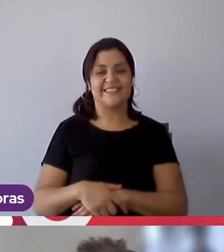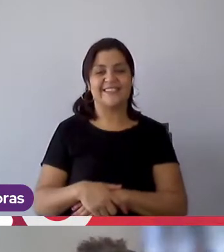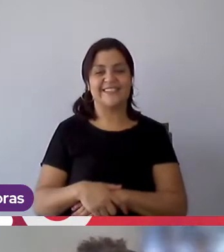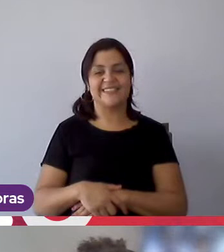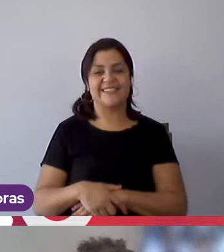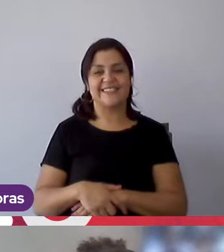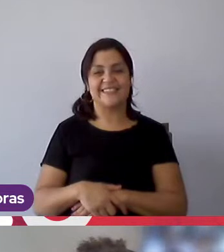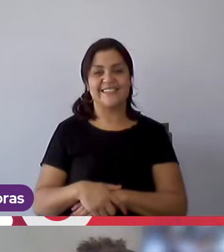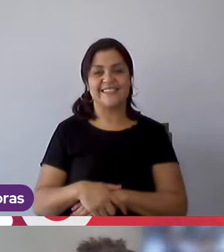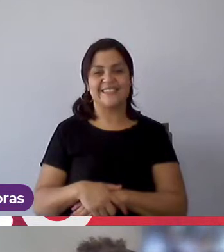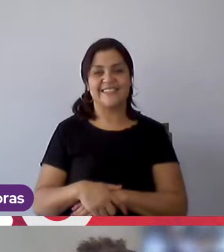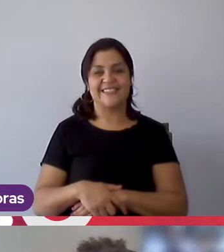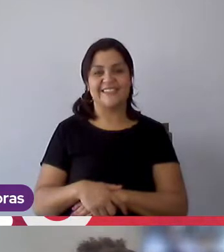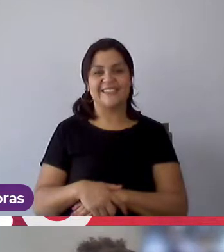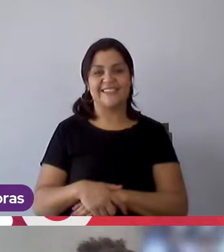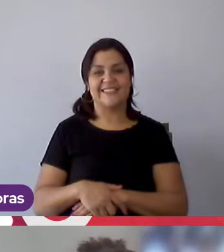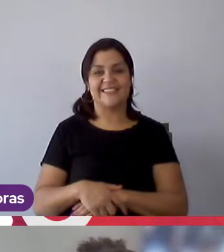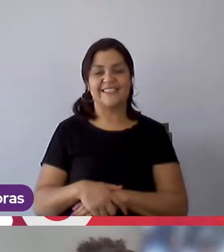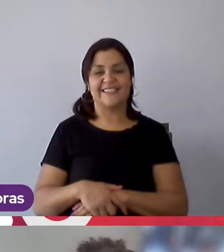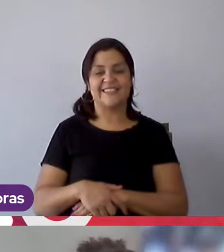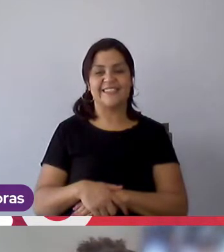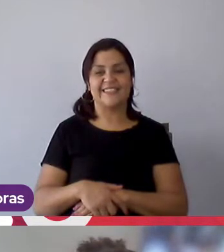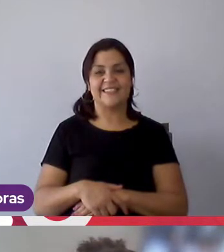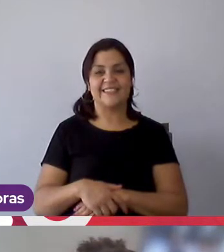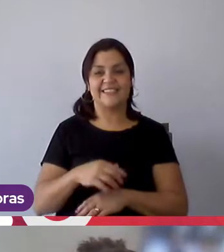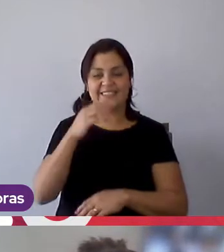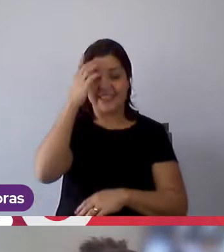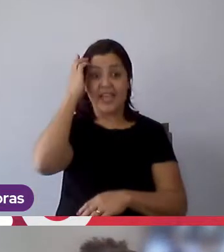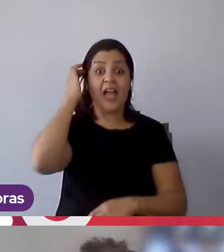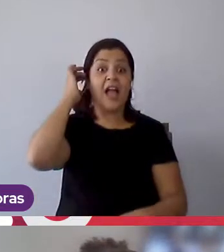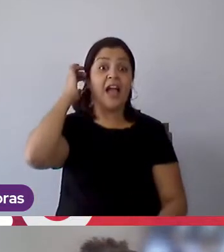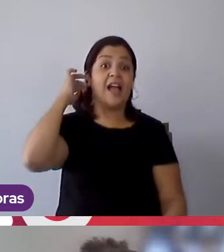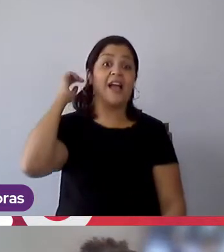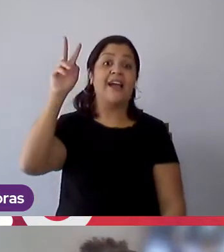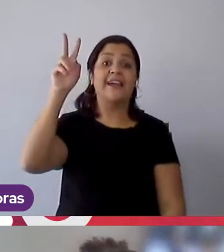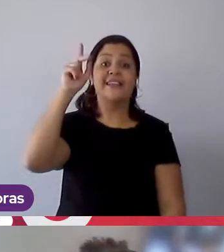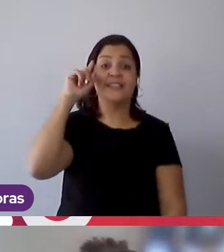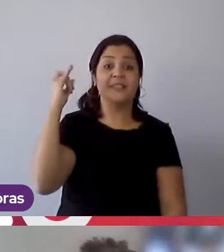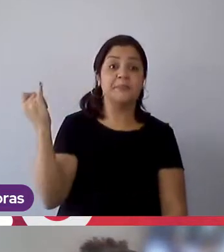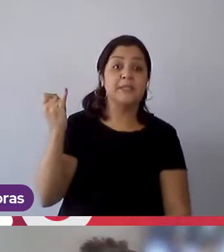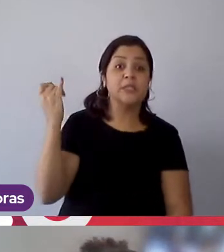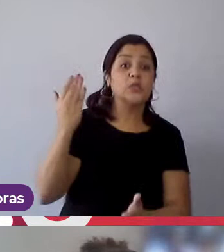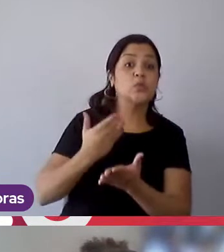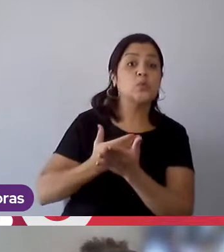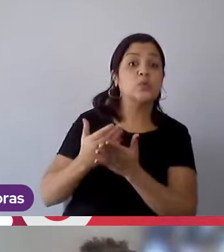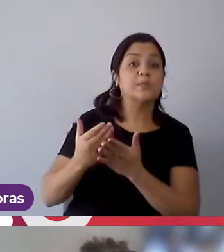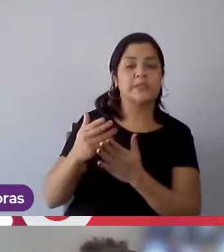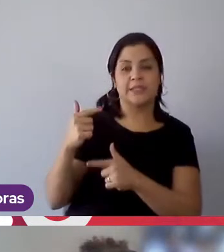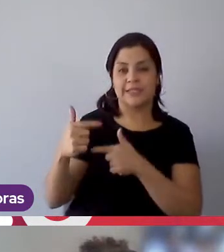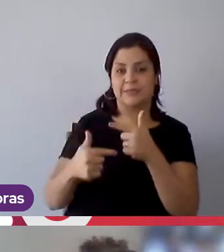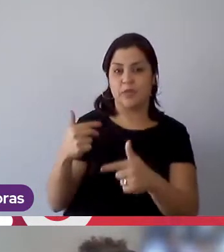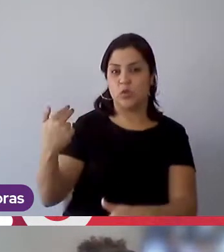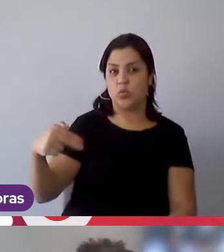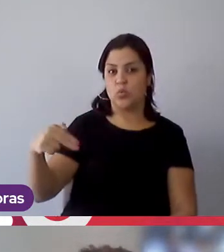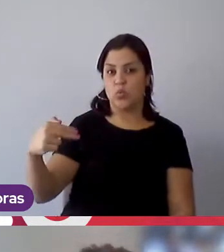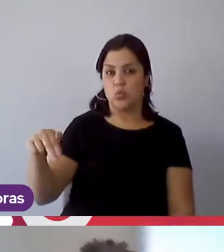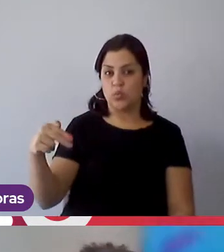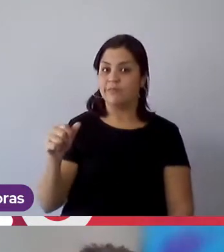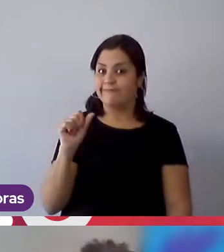e é também importante falar a previsão de início para novembro tá bom pessoal